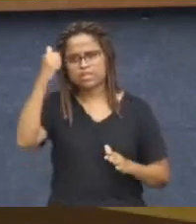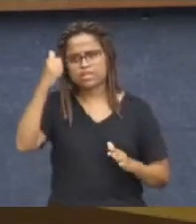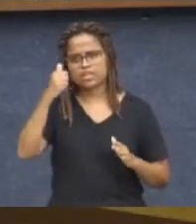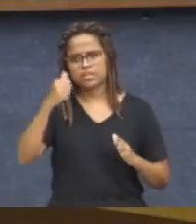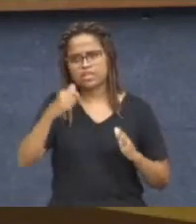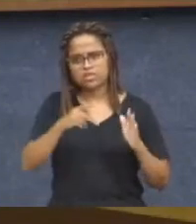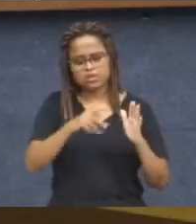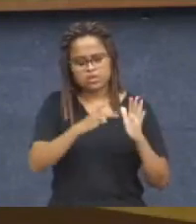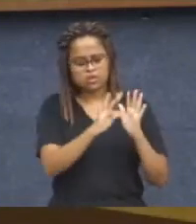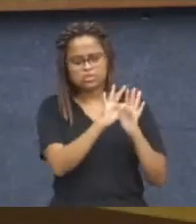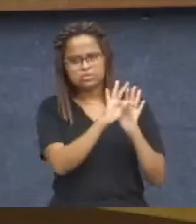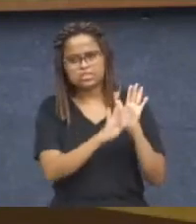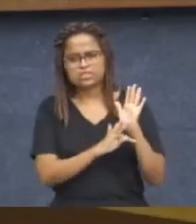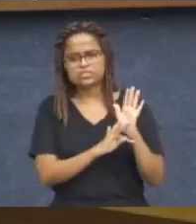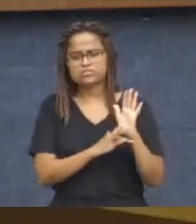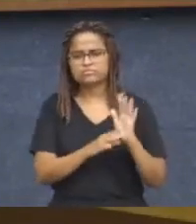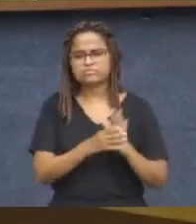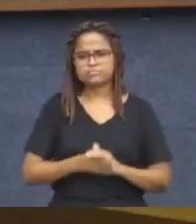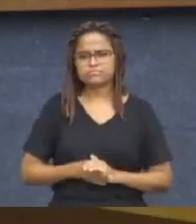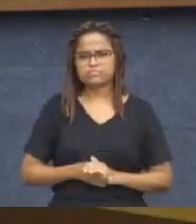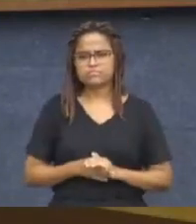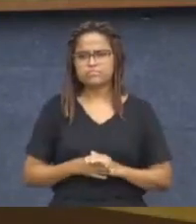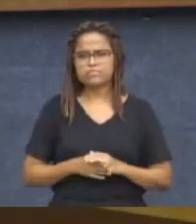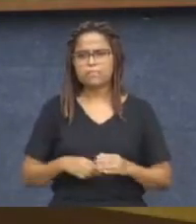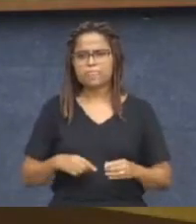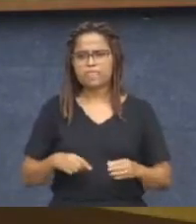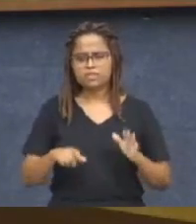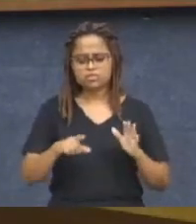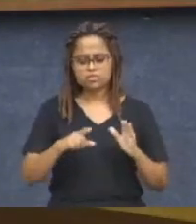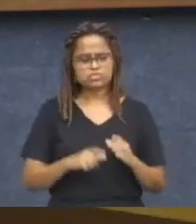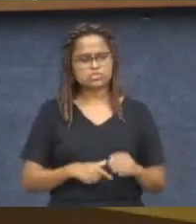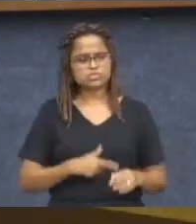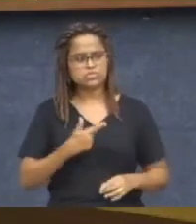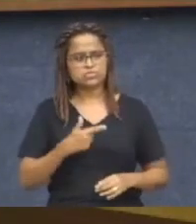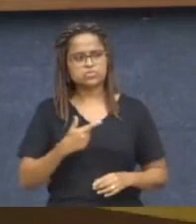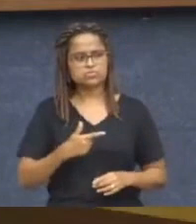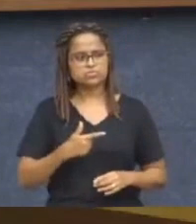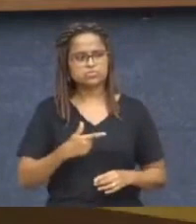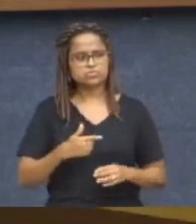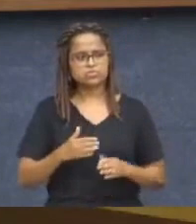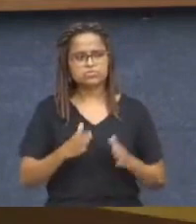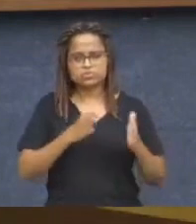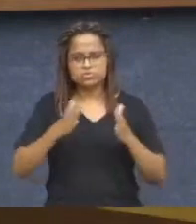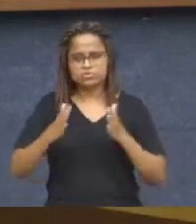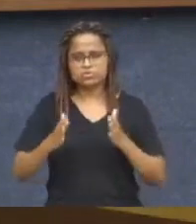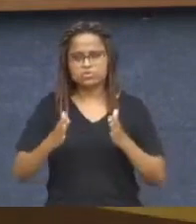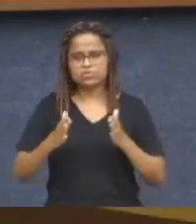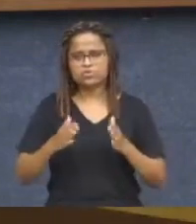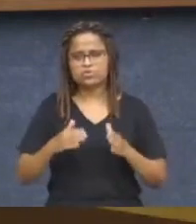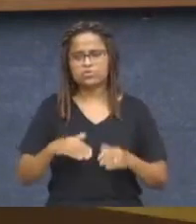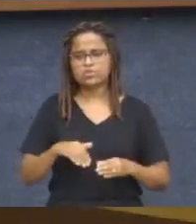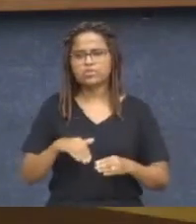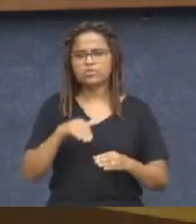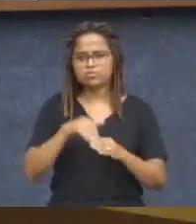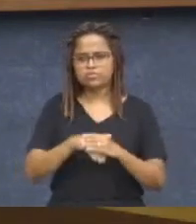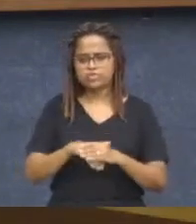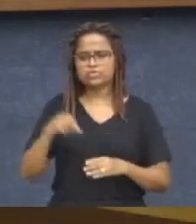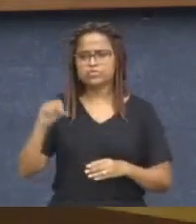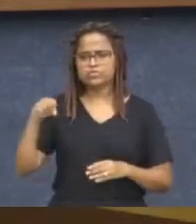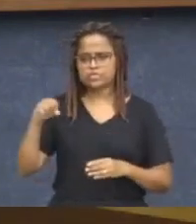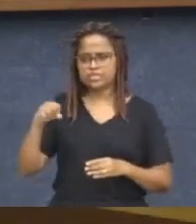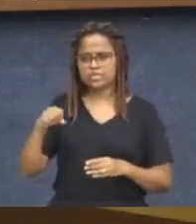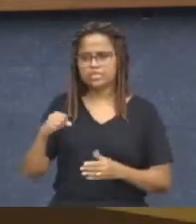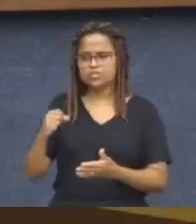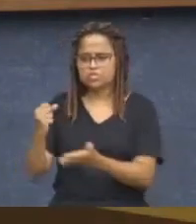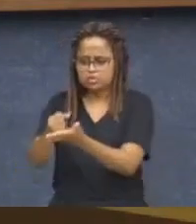apreciação, inclusive, dessa discussão também no segundo turno, mas encaminho aqui, aproveitando, o voto sim ao projeto e conto com o apoio de todos